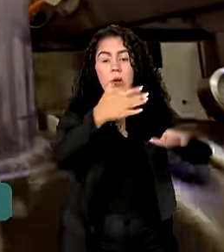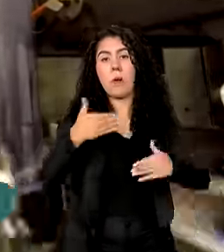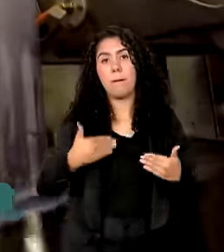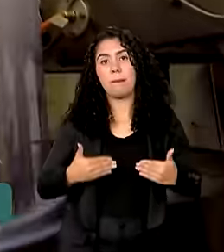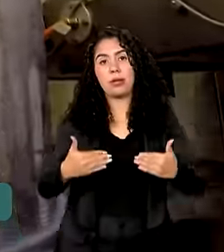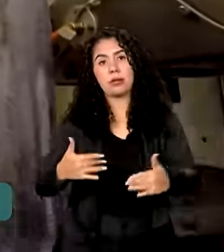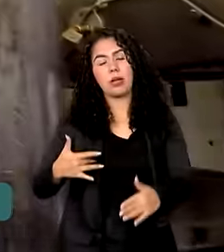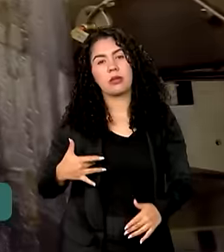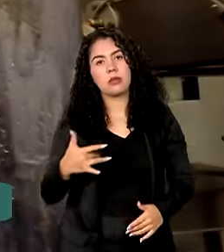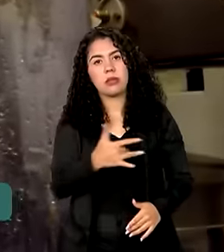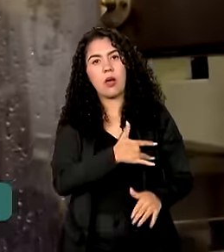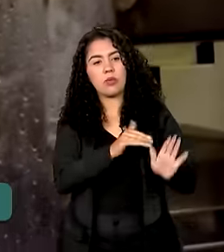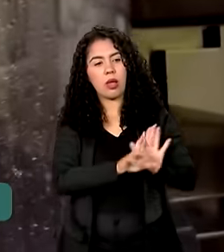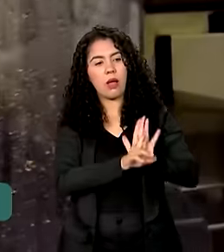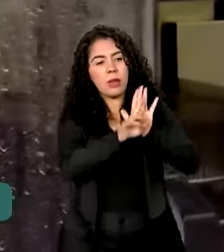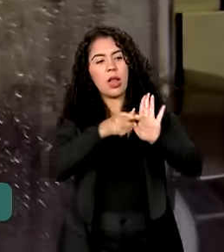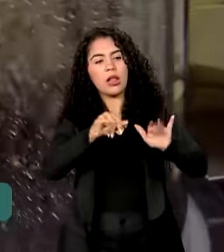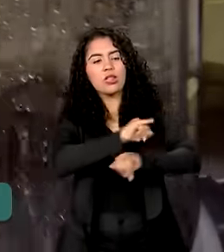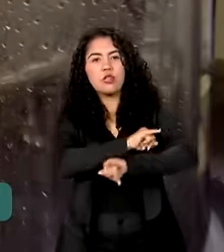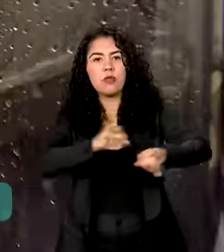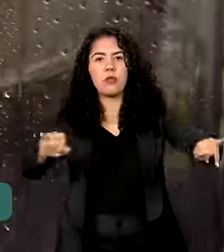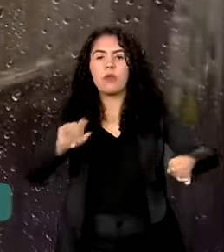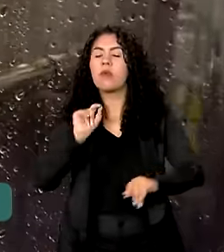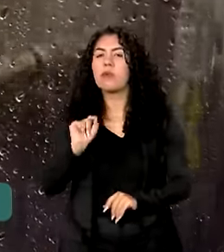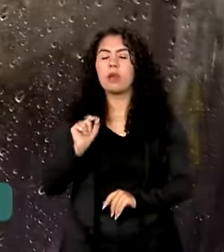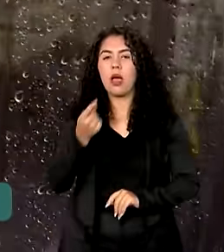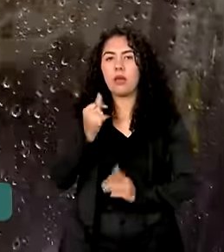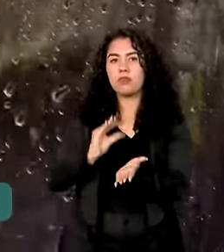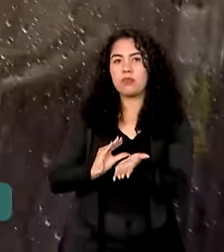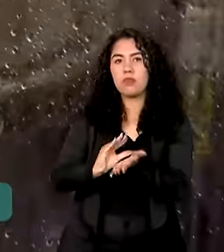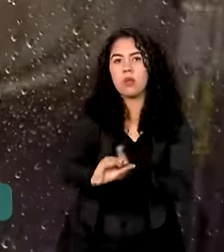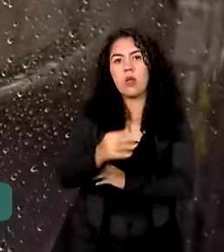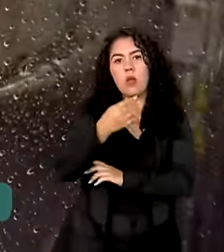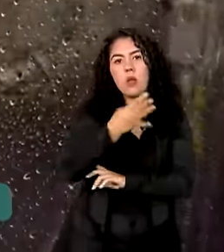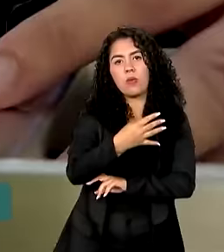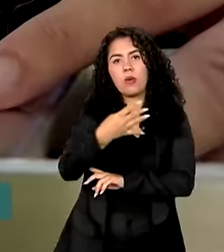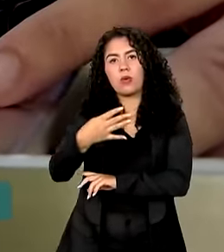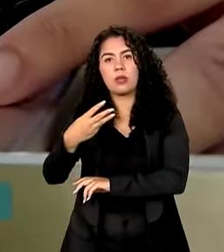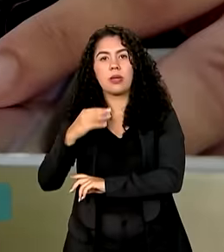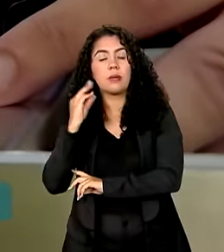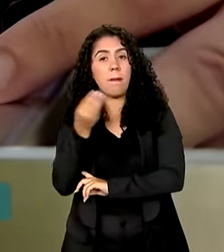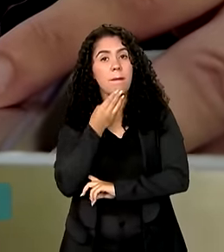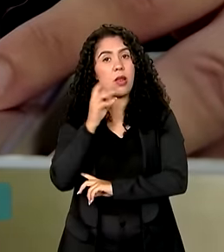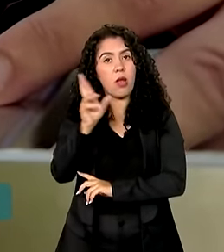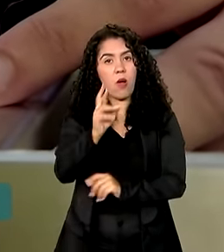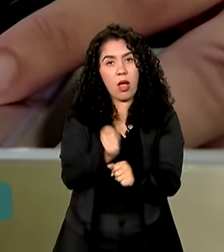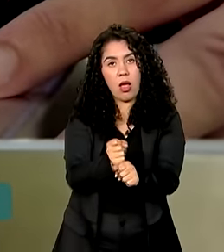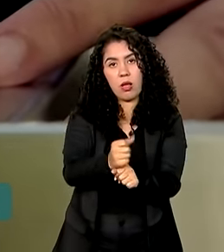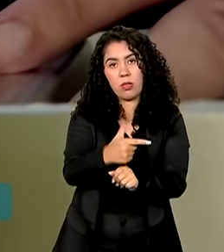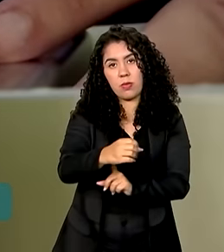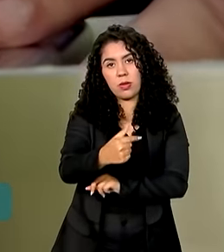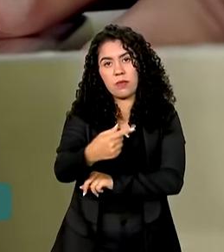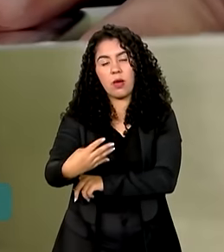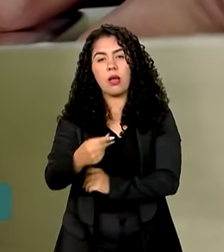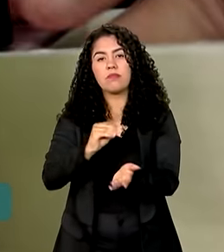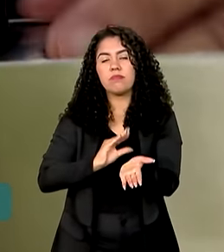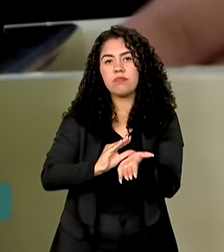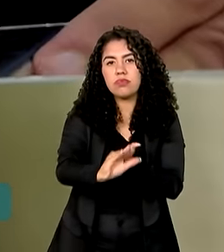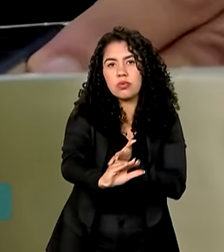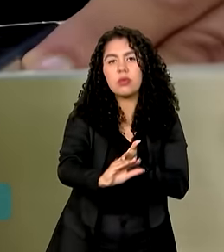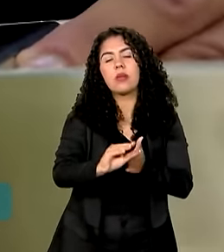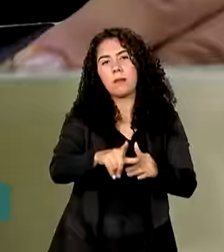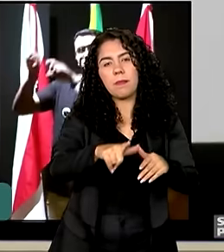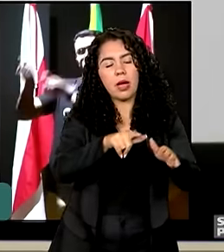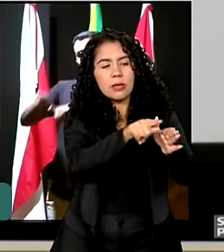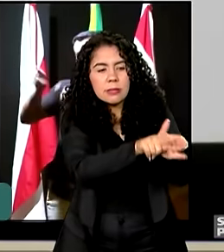anunciou o investimento de R$ 443 milhões em 2024 para o financiamento de pesquisas científicas.